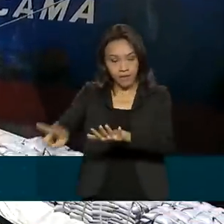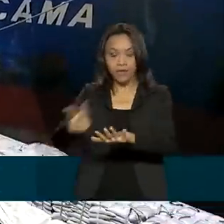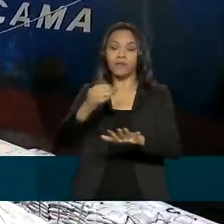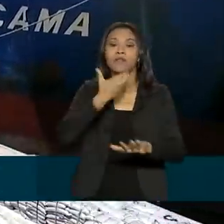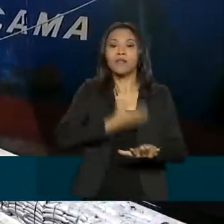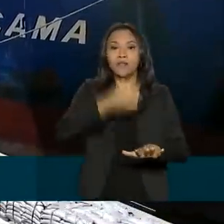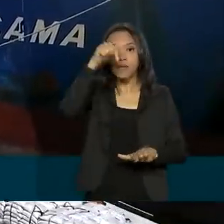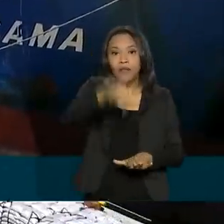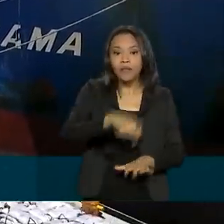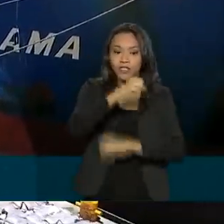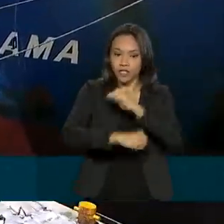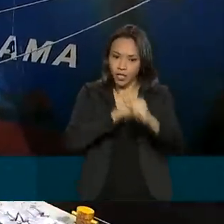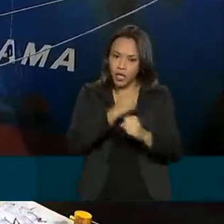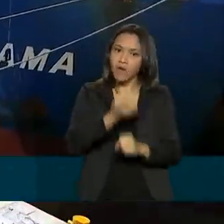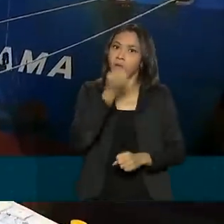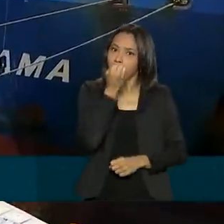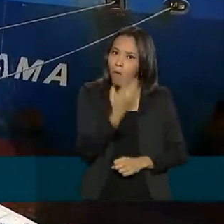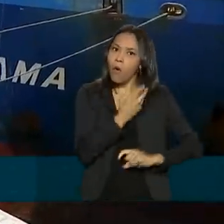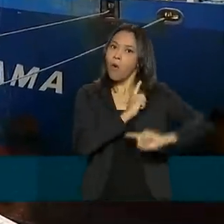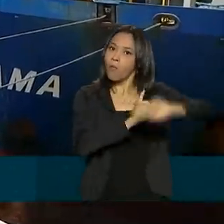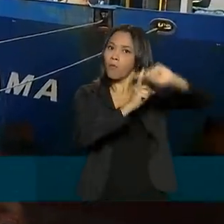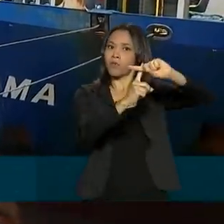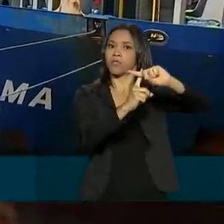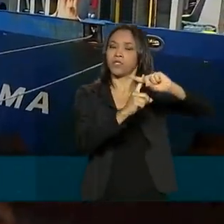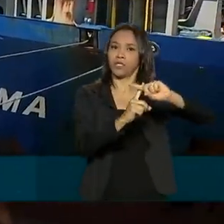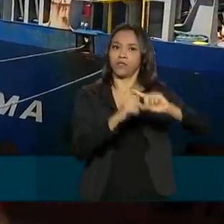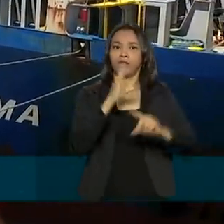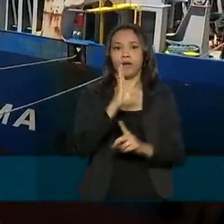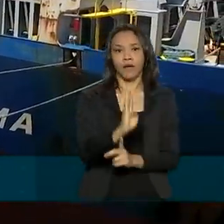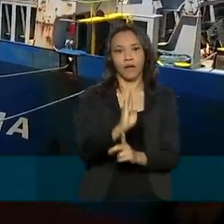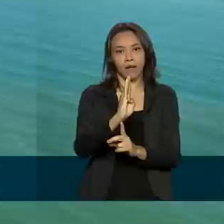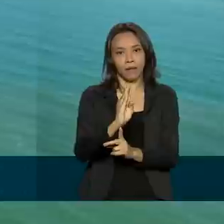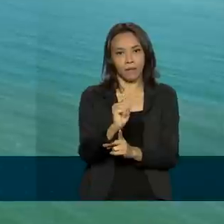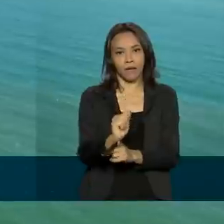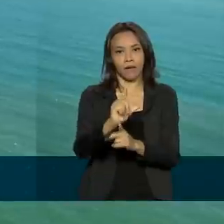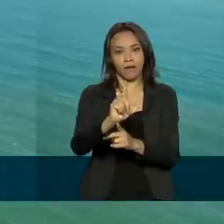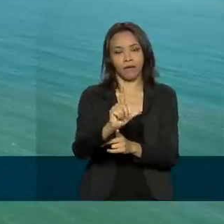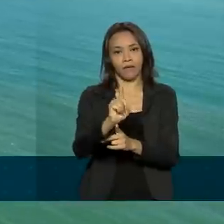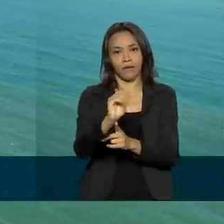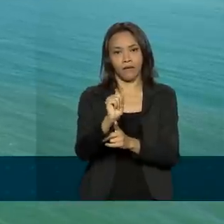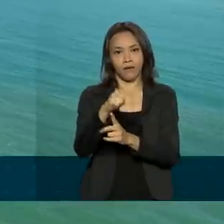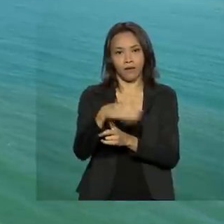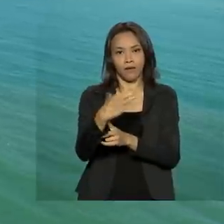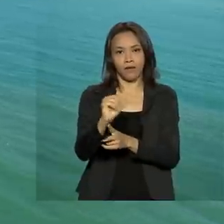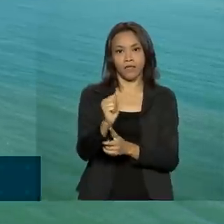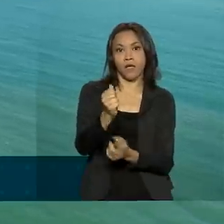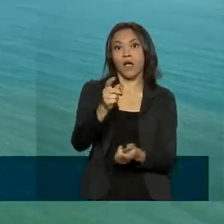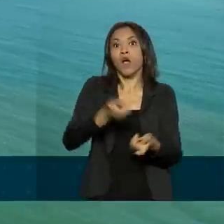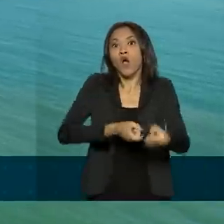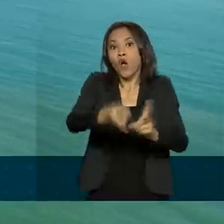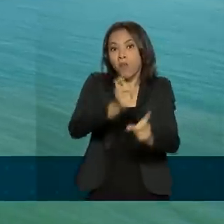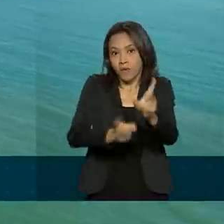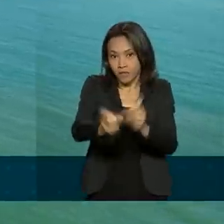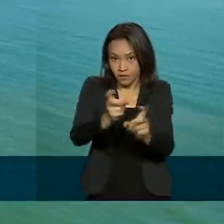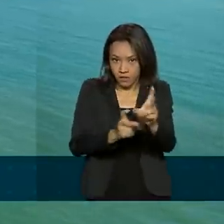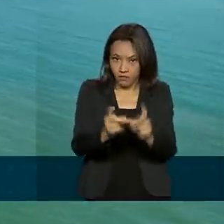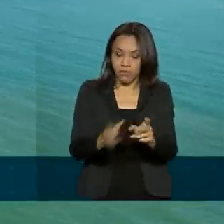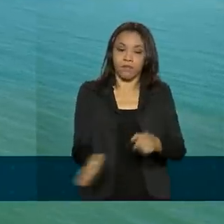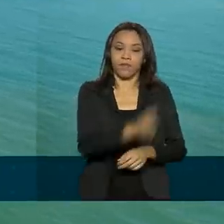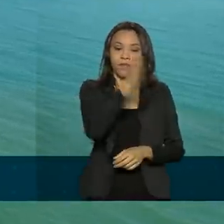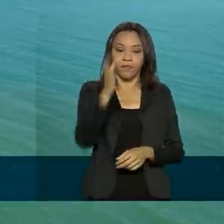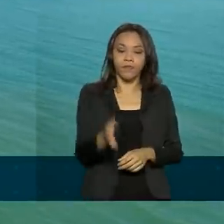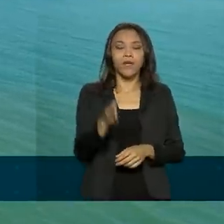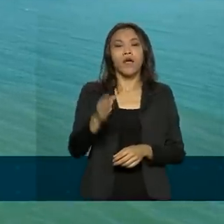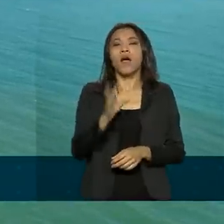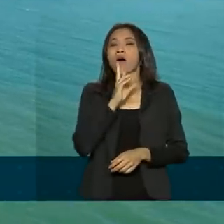ficou positiva para o Brasil em mais de 650 milhões de dólares. O resultado